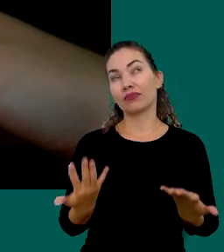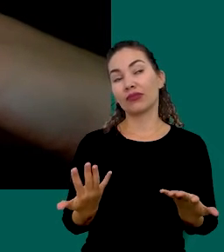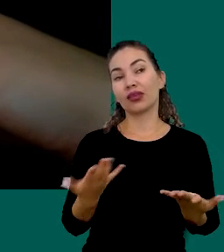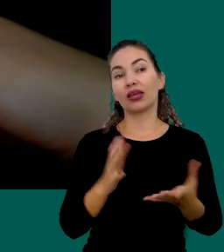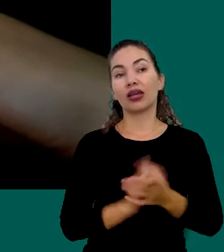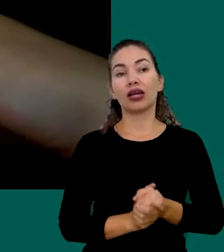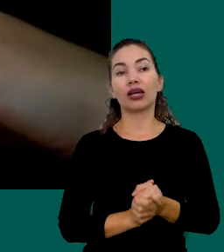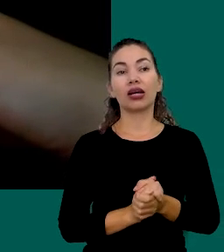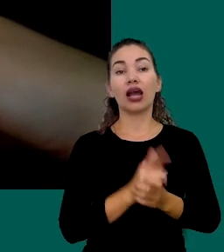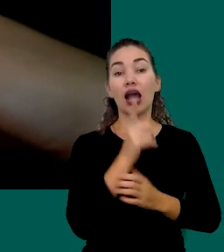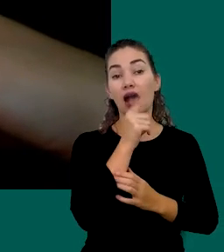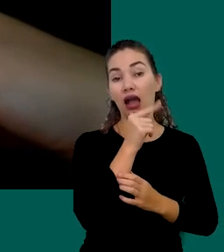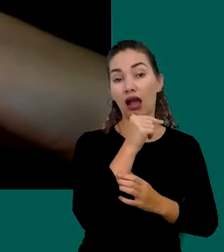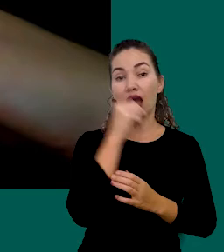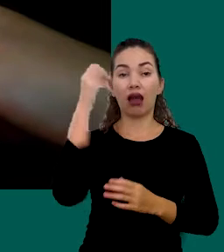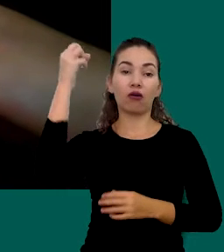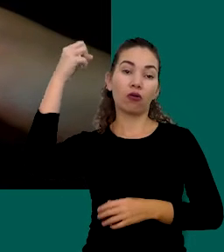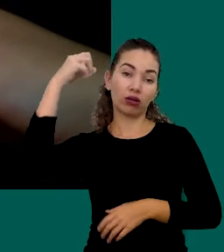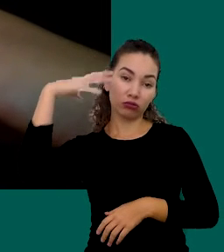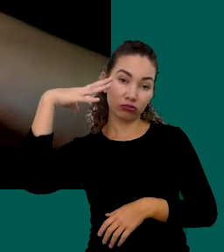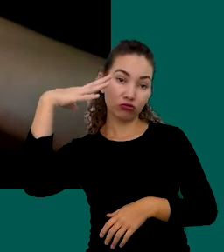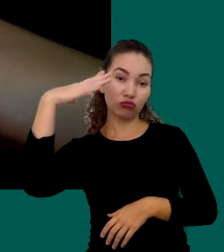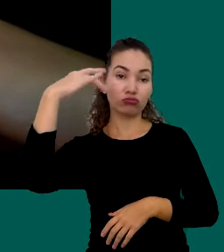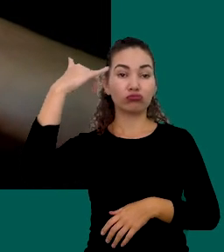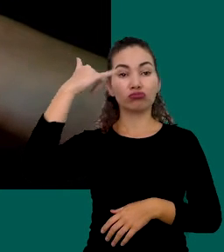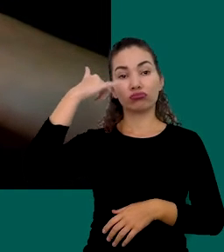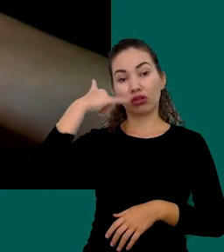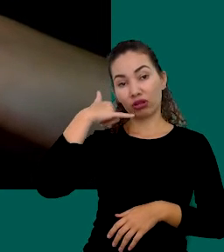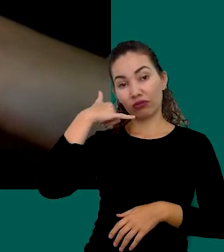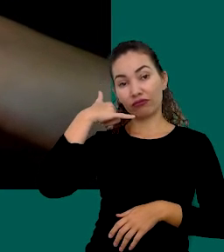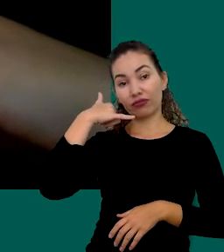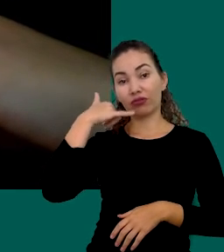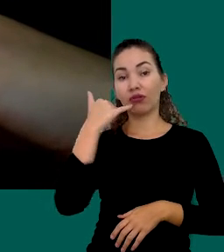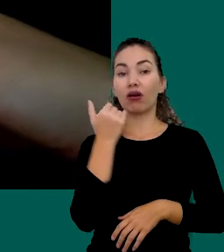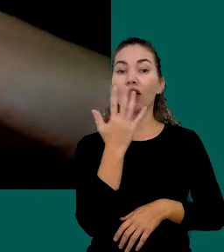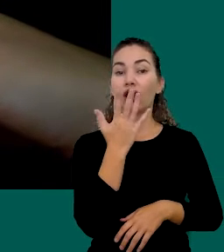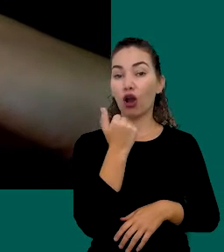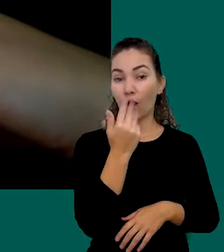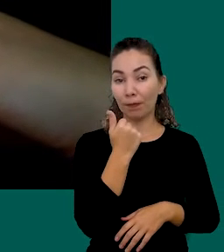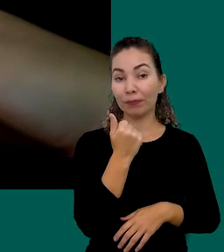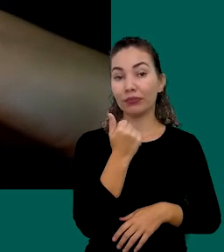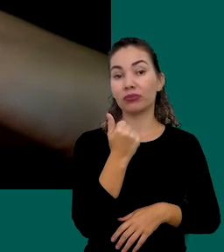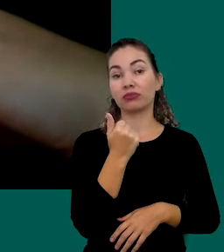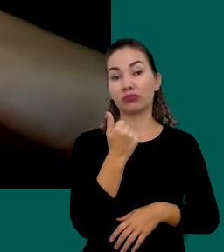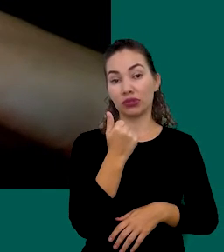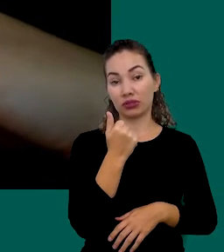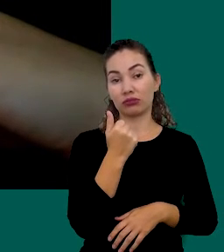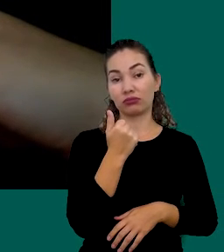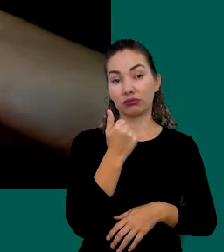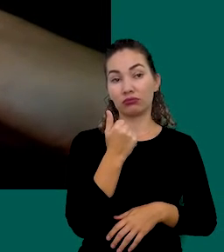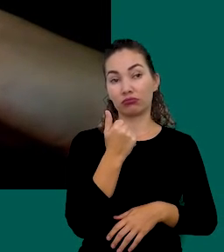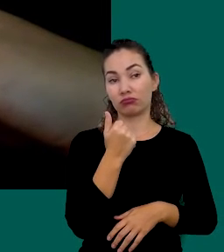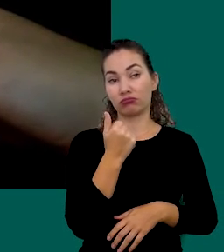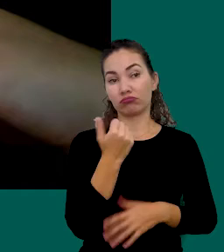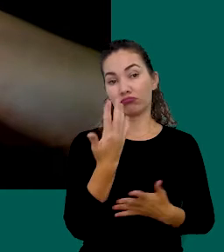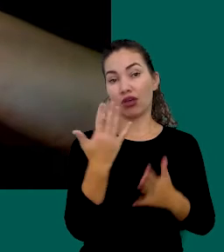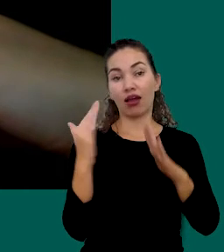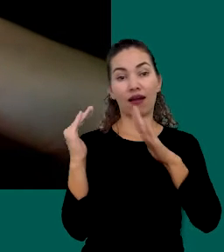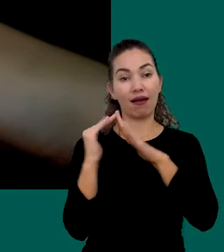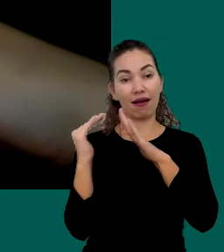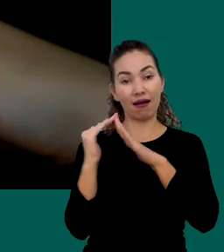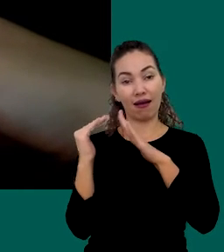Água A Luz Telefone Alimentação Moradia